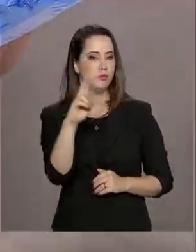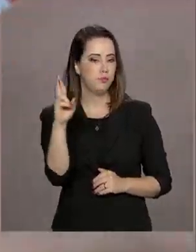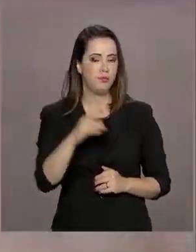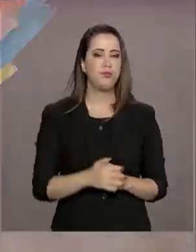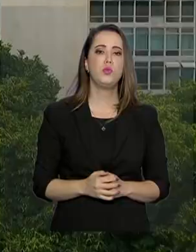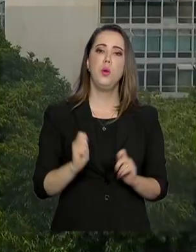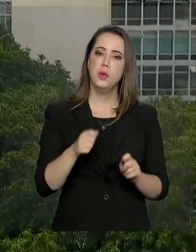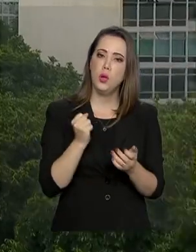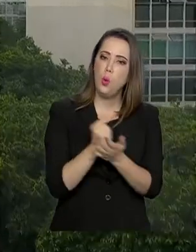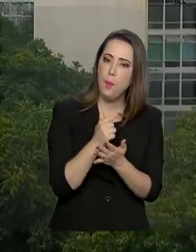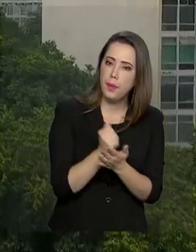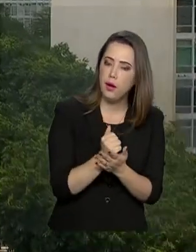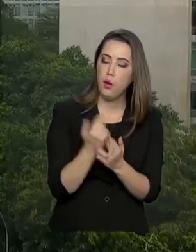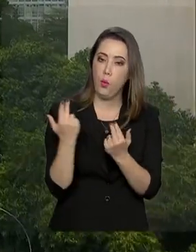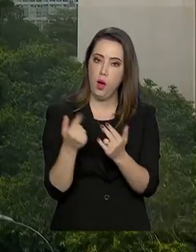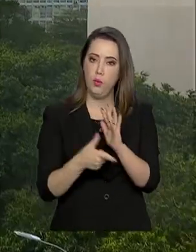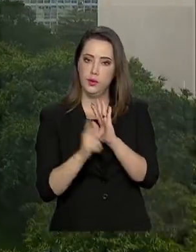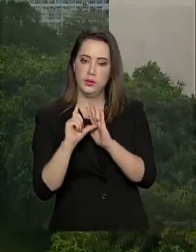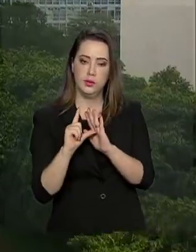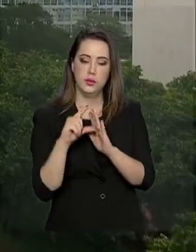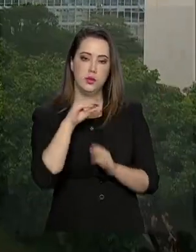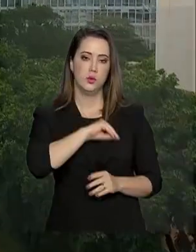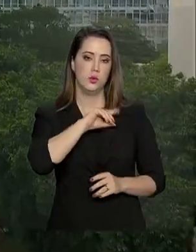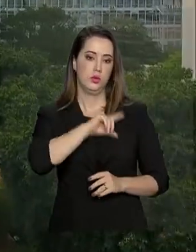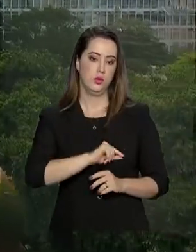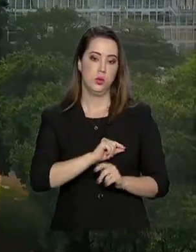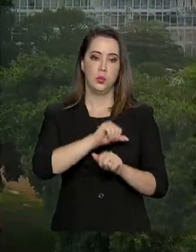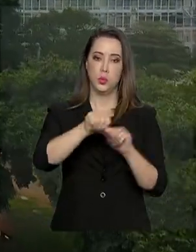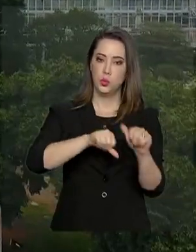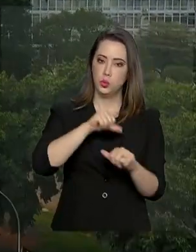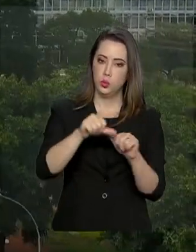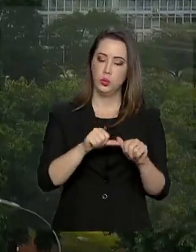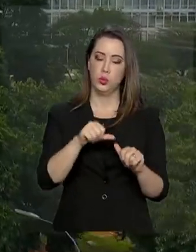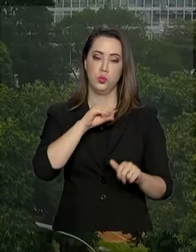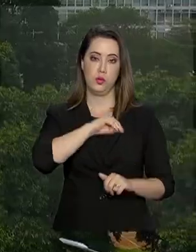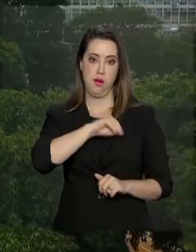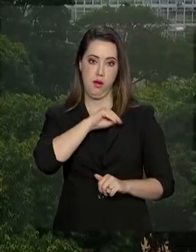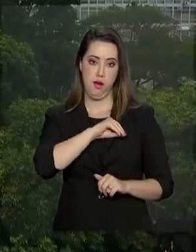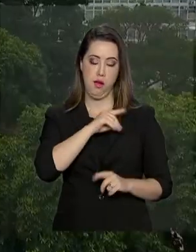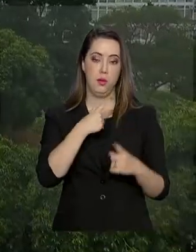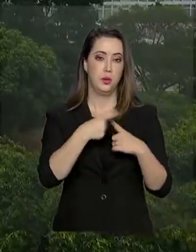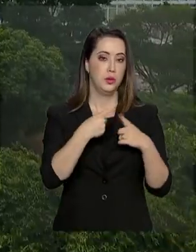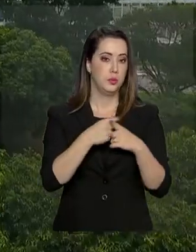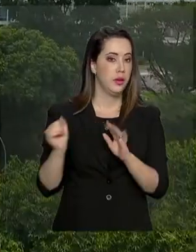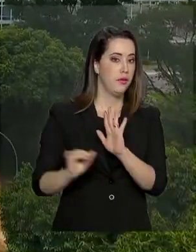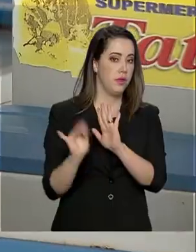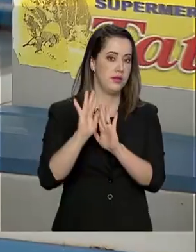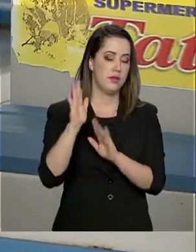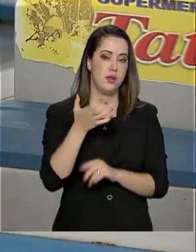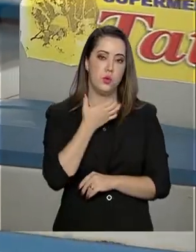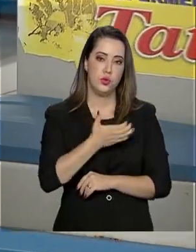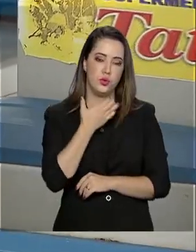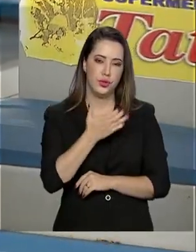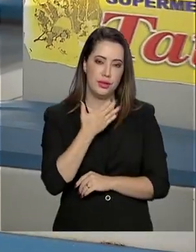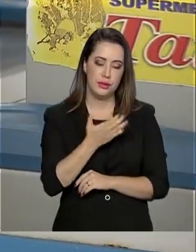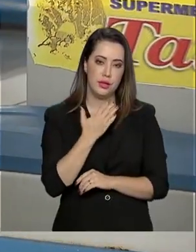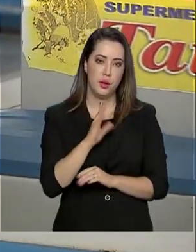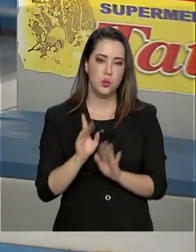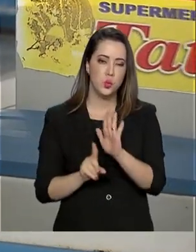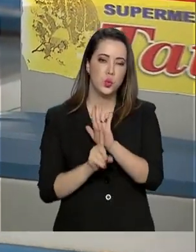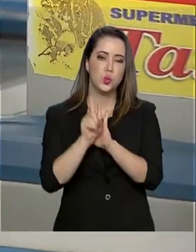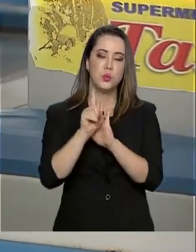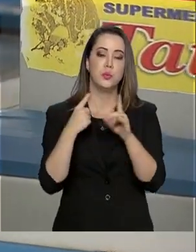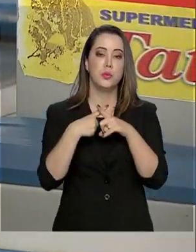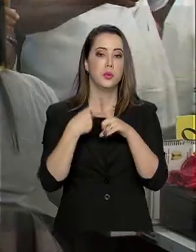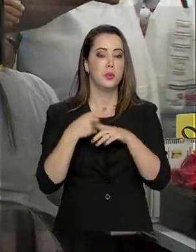compra do mínimo, o Ministério da Economia atualizou o valor com base na expectativa de inflação de dezembro, pressionada pela alta